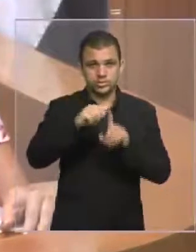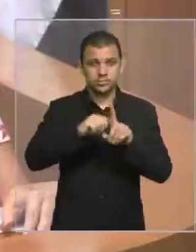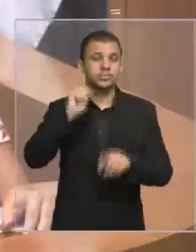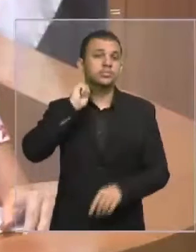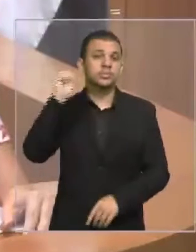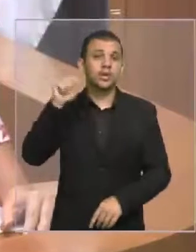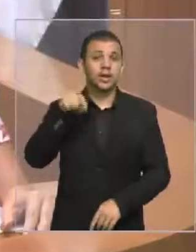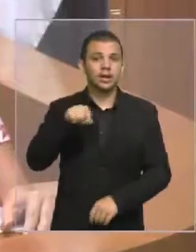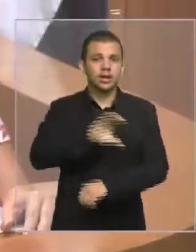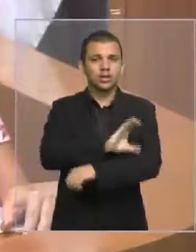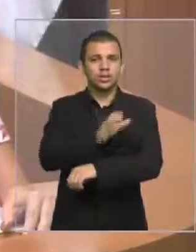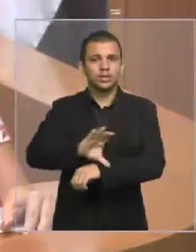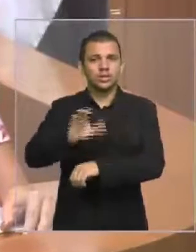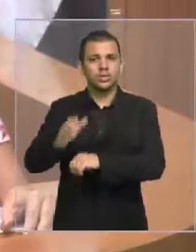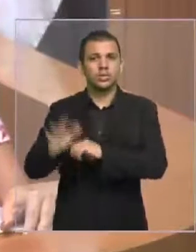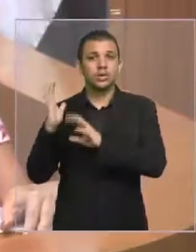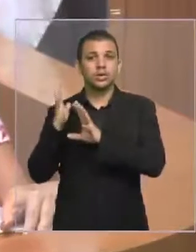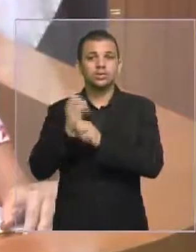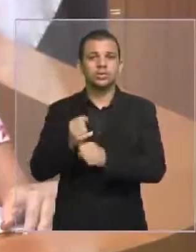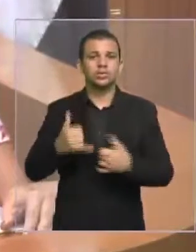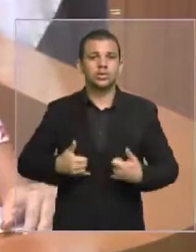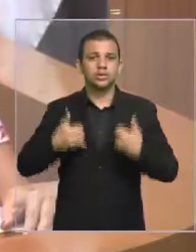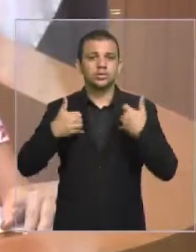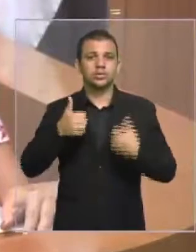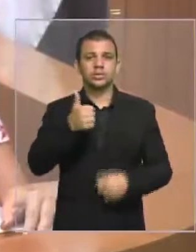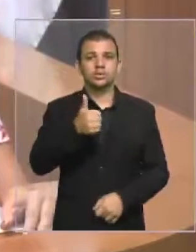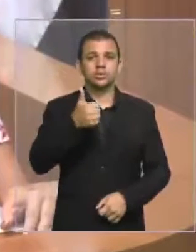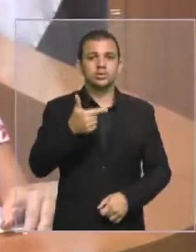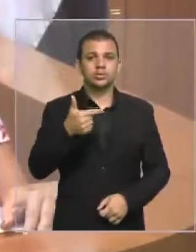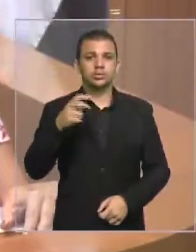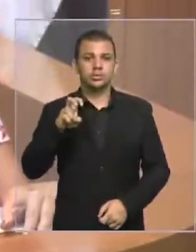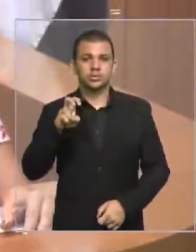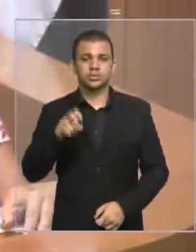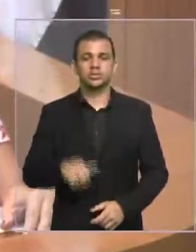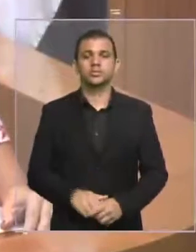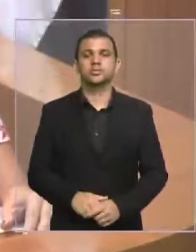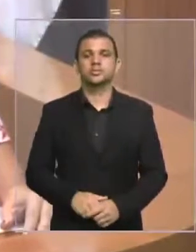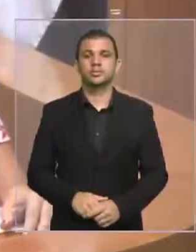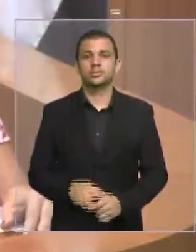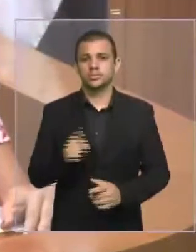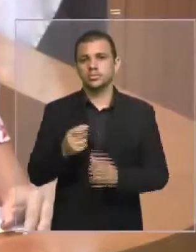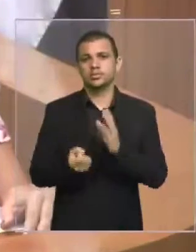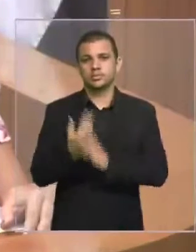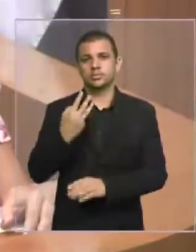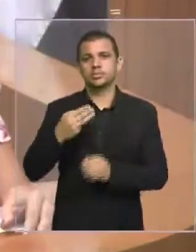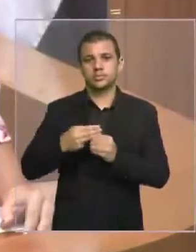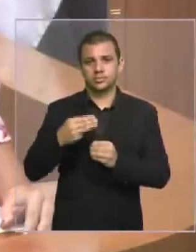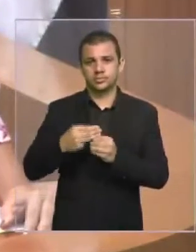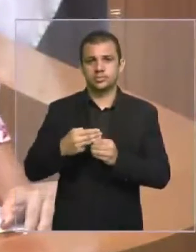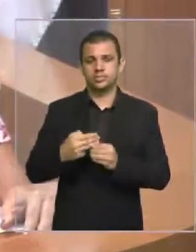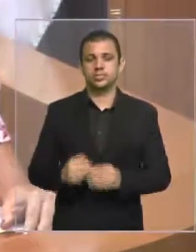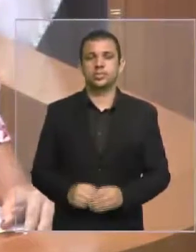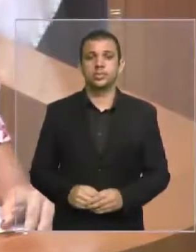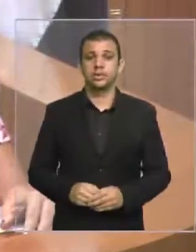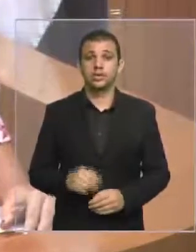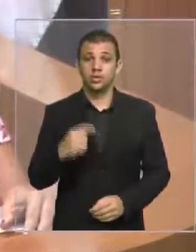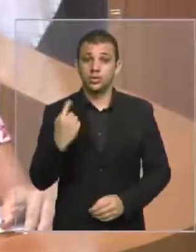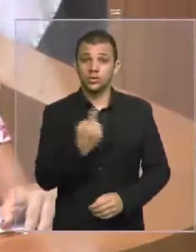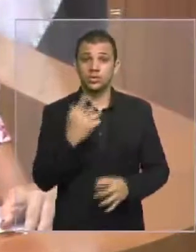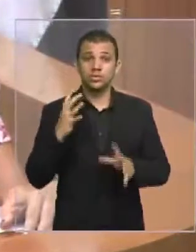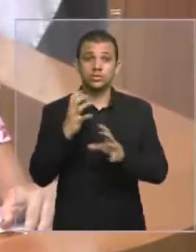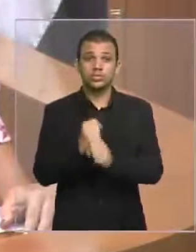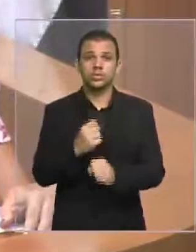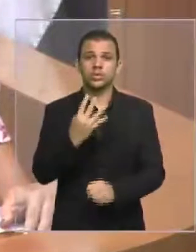completará 125 anos de emancipação política. Somos mais de